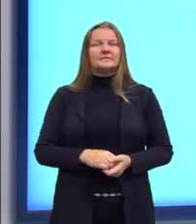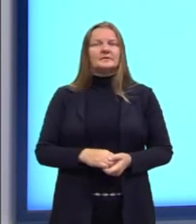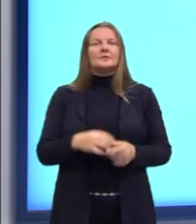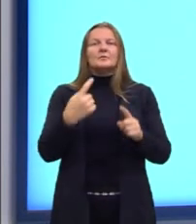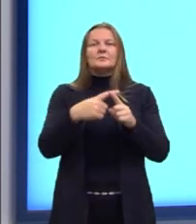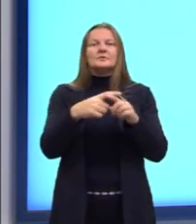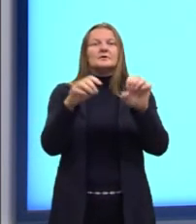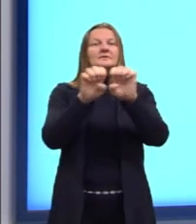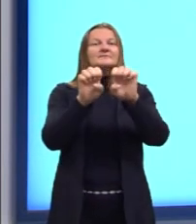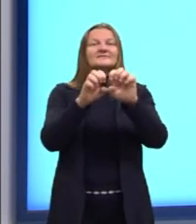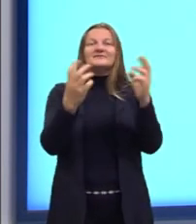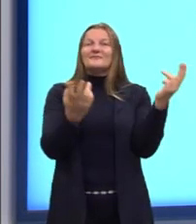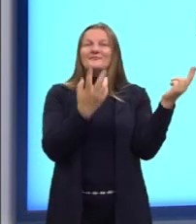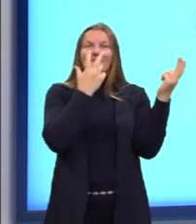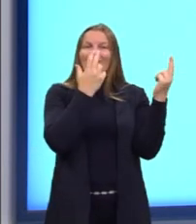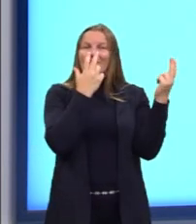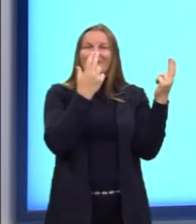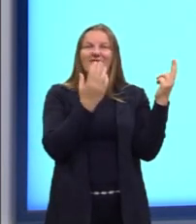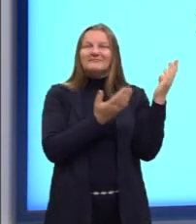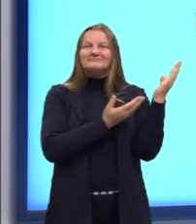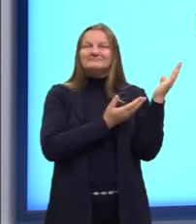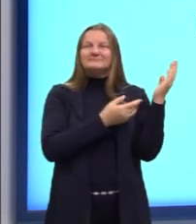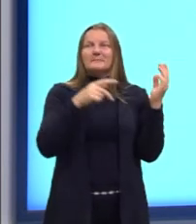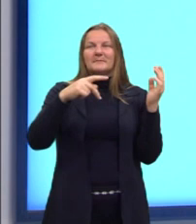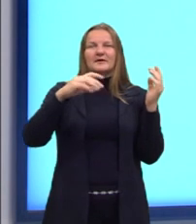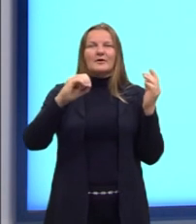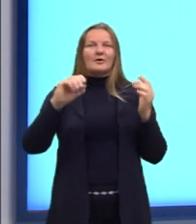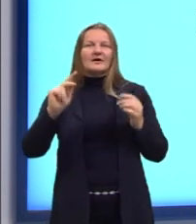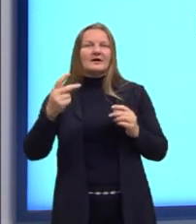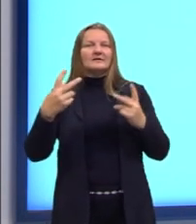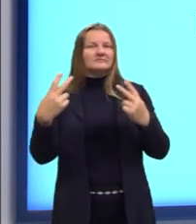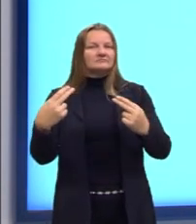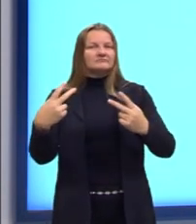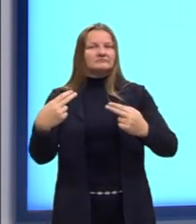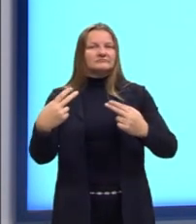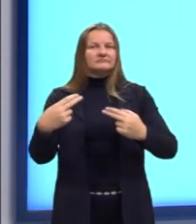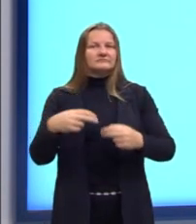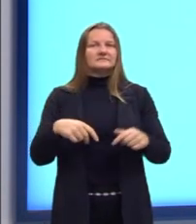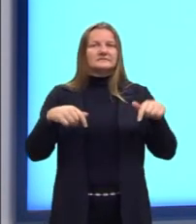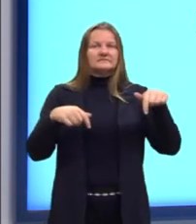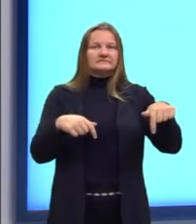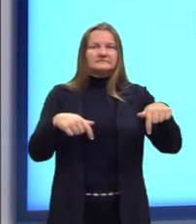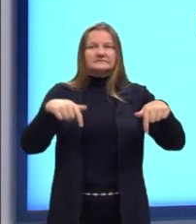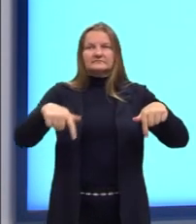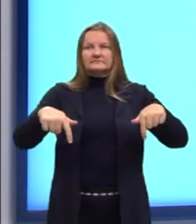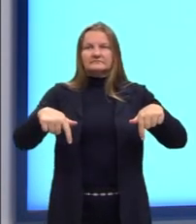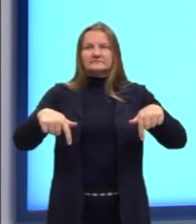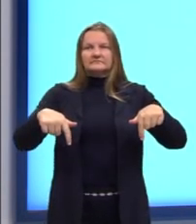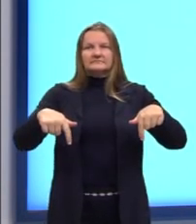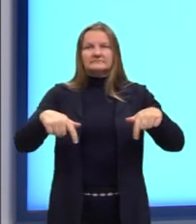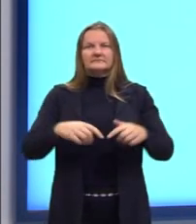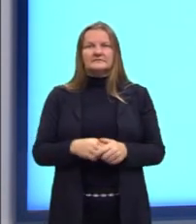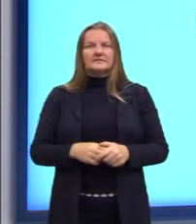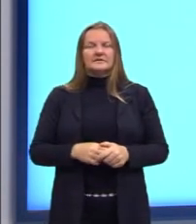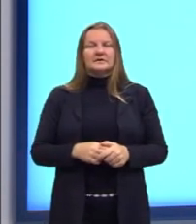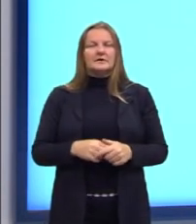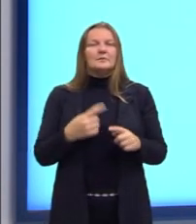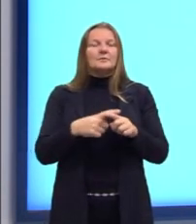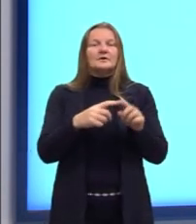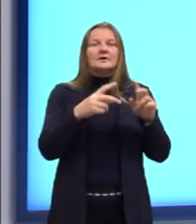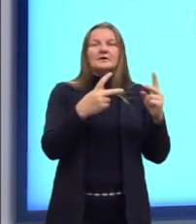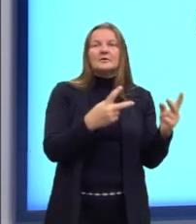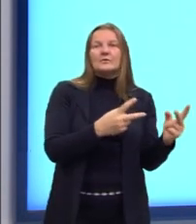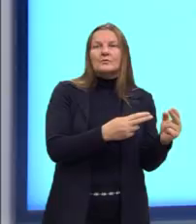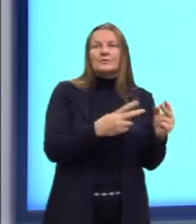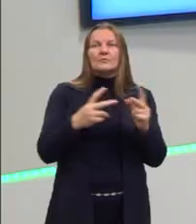expressão utilizada no pOH. Então, eu também vou ter um pOH igual a 7. Os valores são iguais.